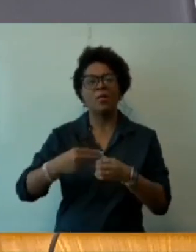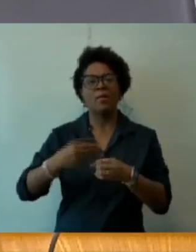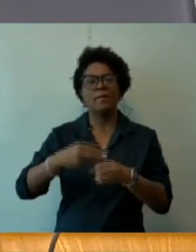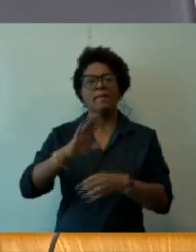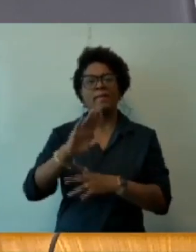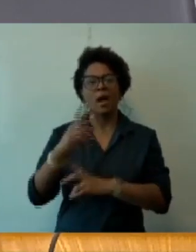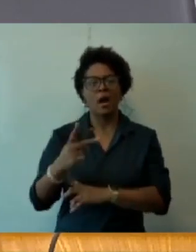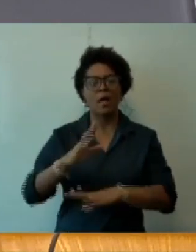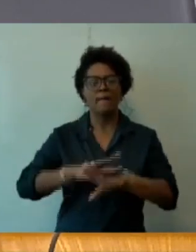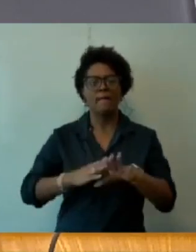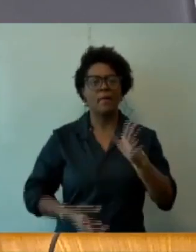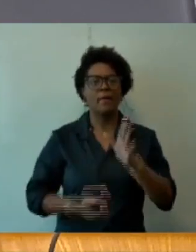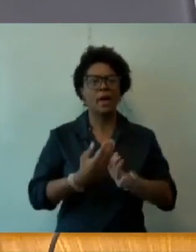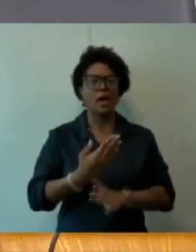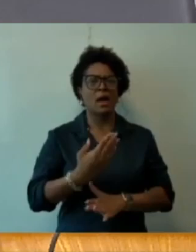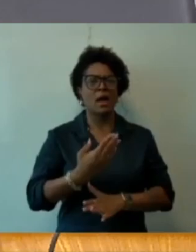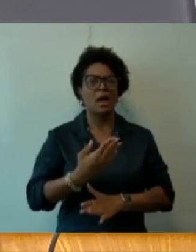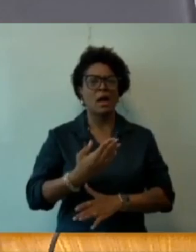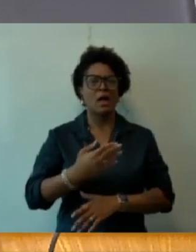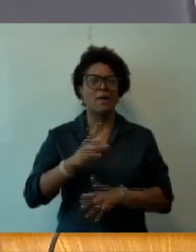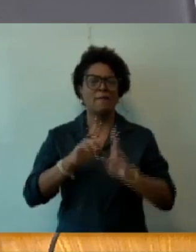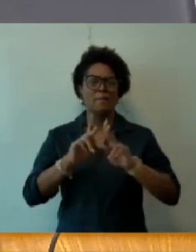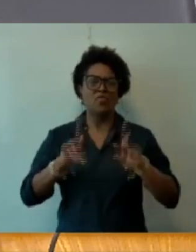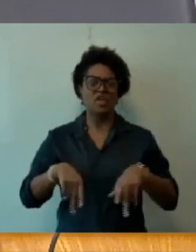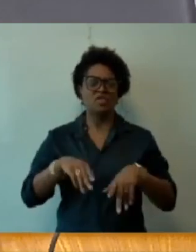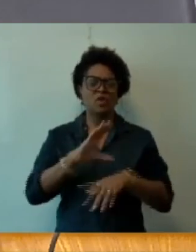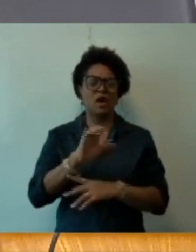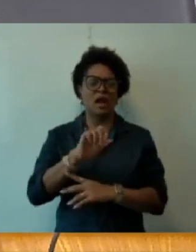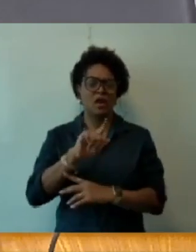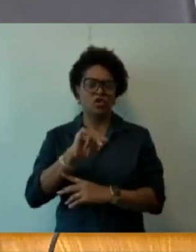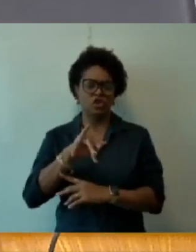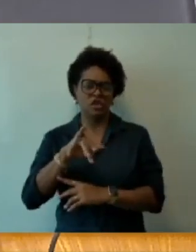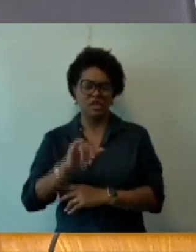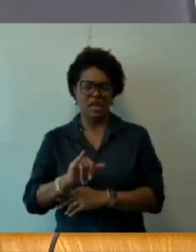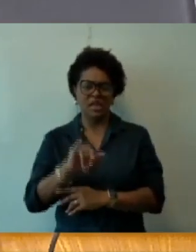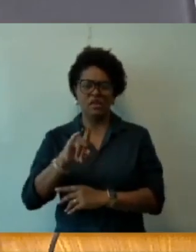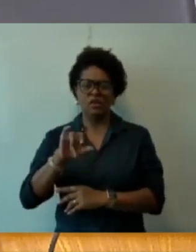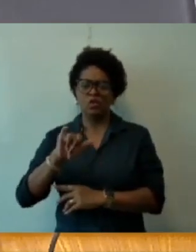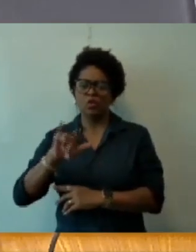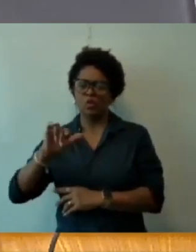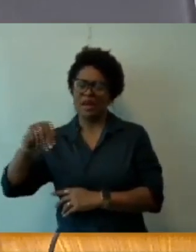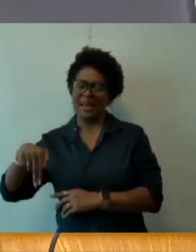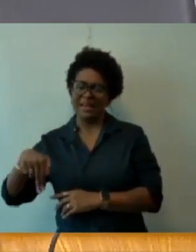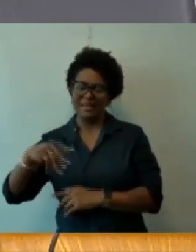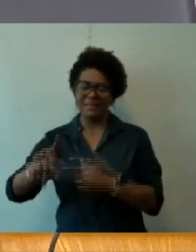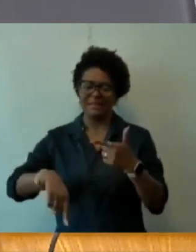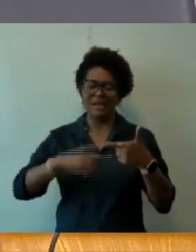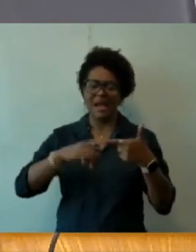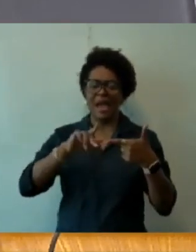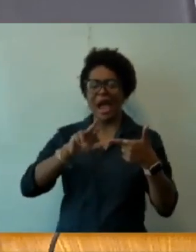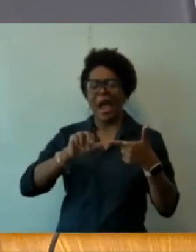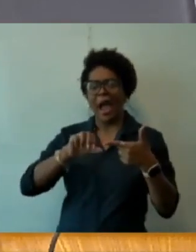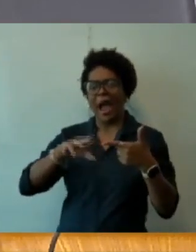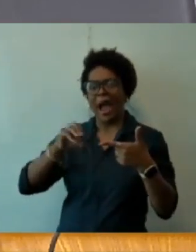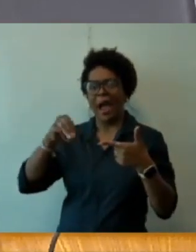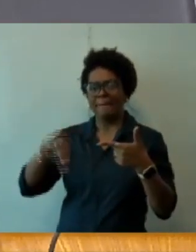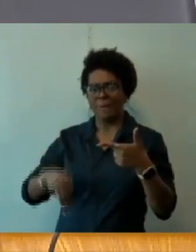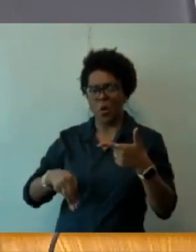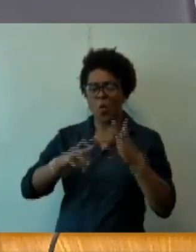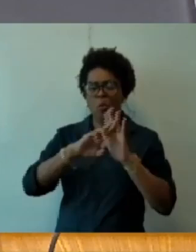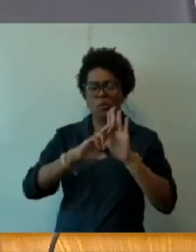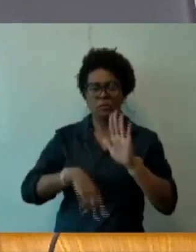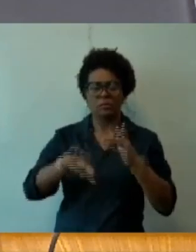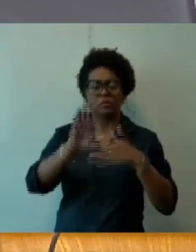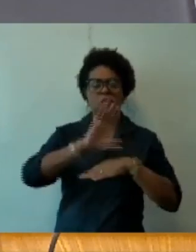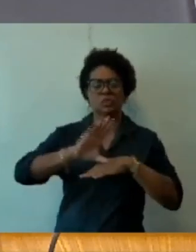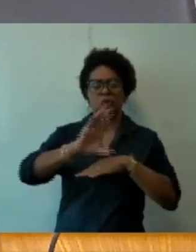Claudinei do Li, o relator vereador Ramon Bibieno da Casa de Apoio. A conclusão do parecer do relator é pela constitucionalidade, pela legalidade, pela